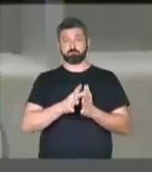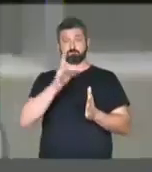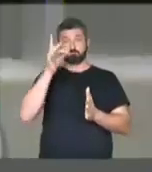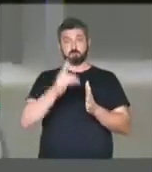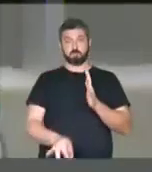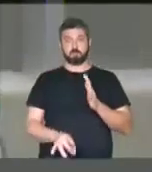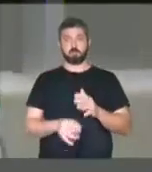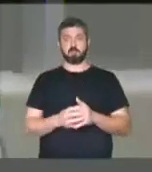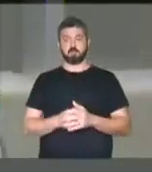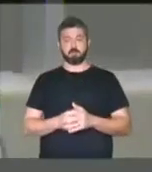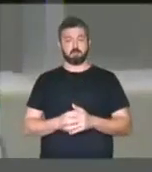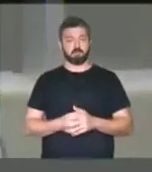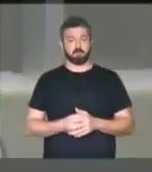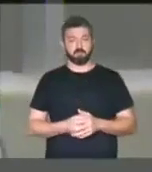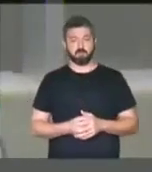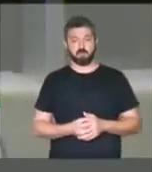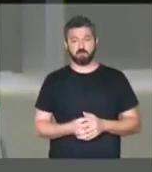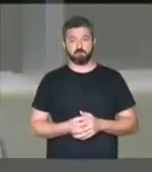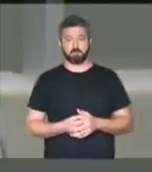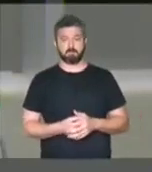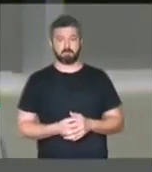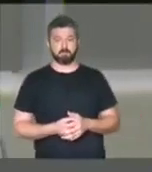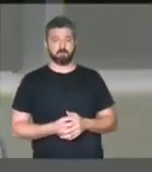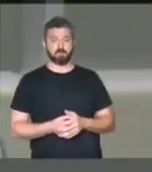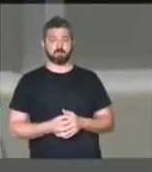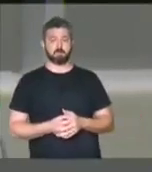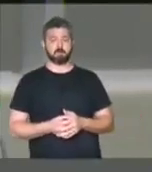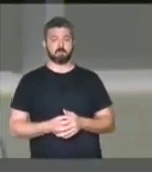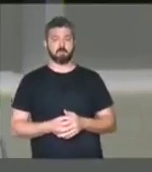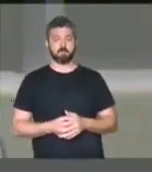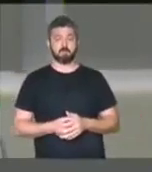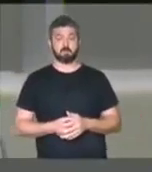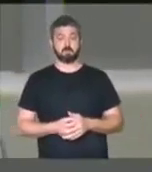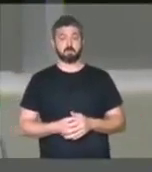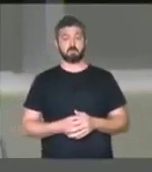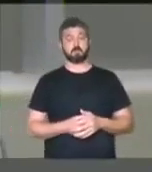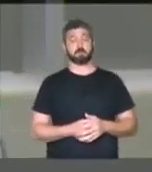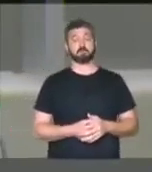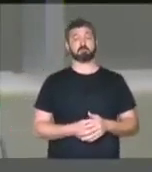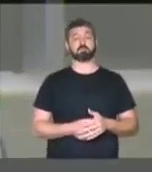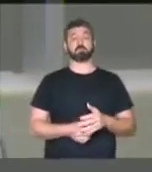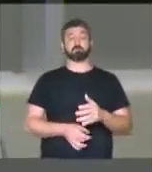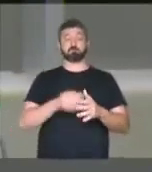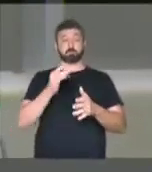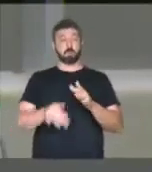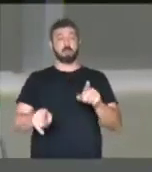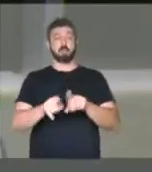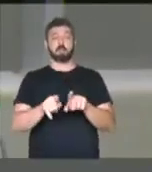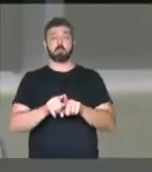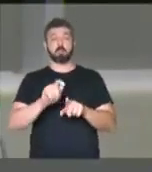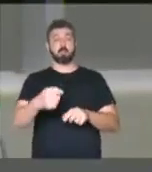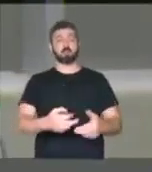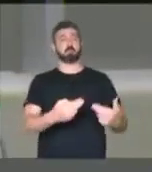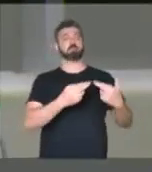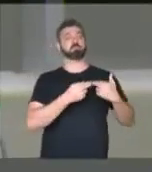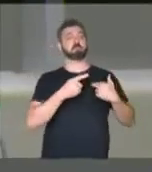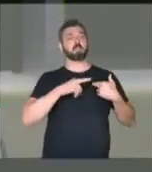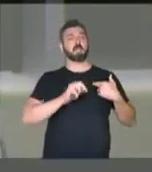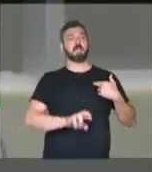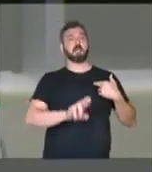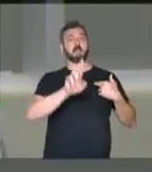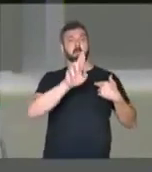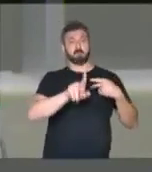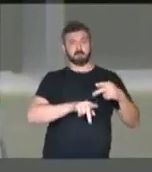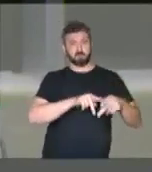o racismo estrutural e repudiar aqueles que, investidos de mandato de